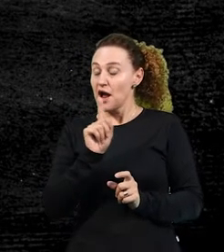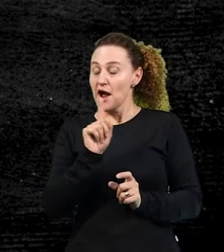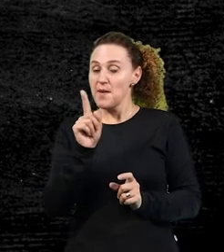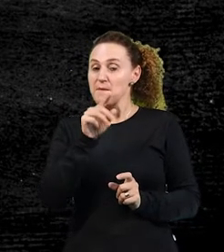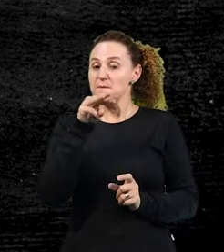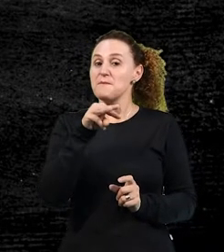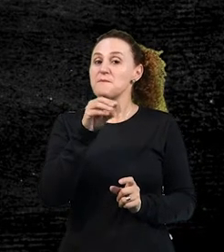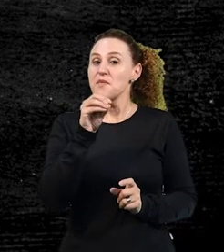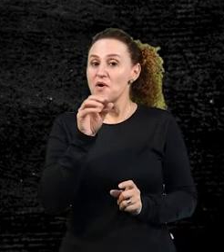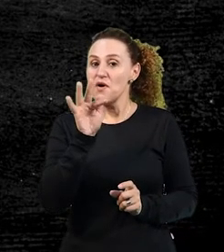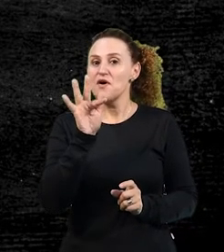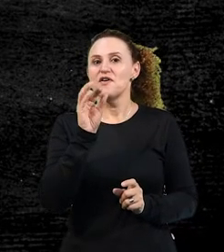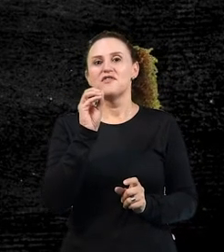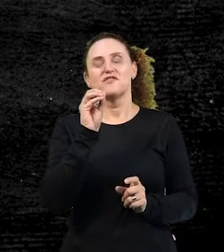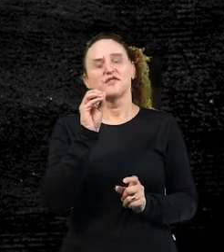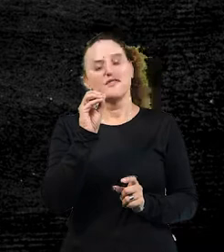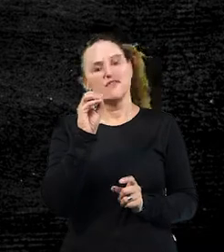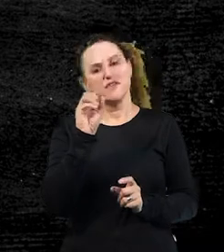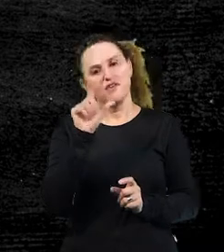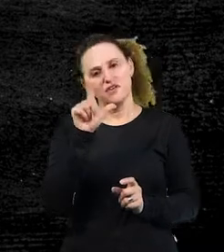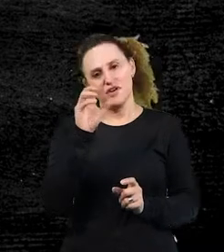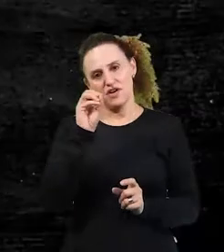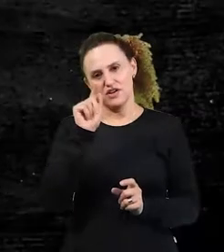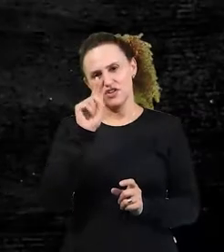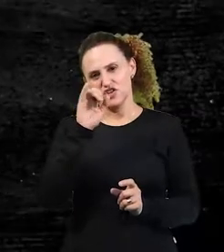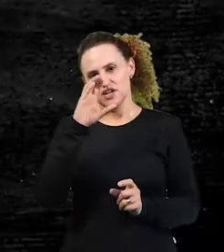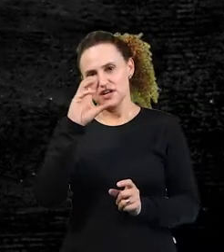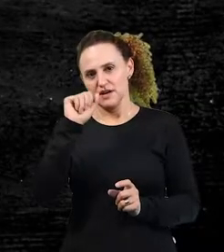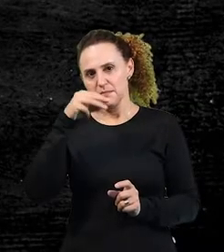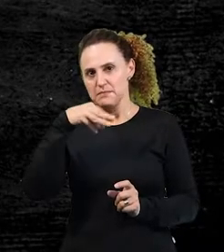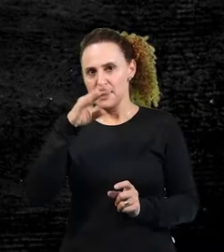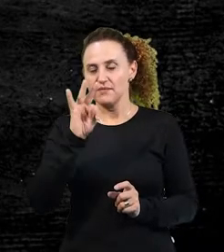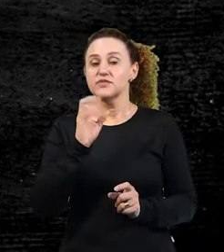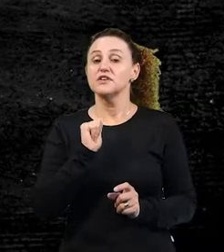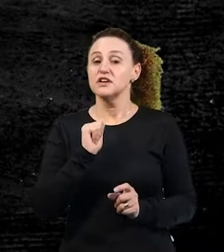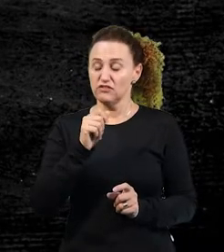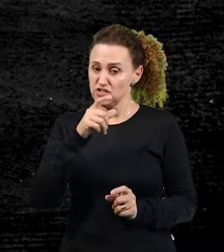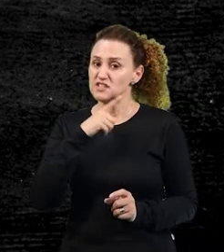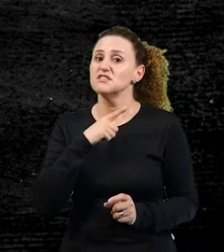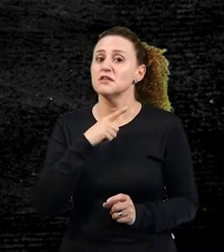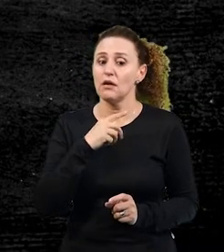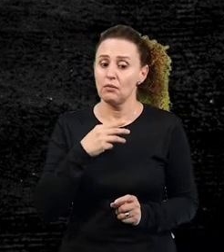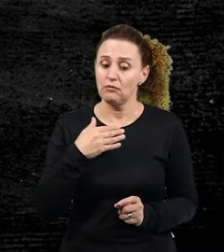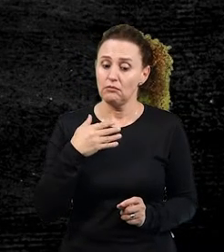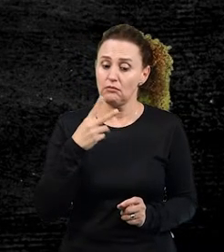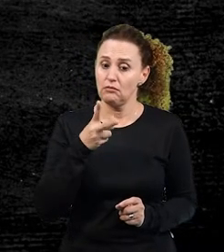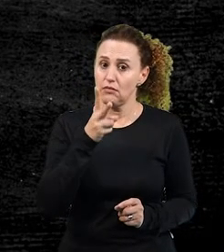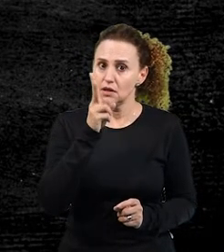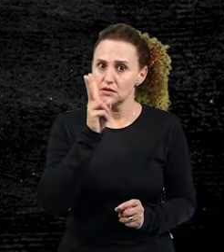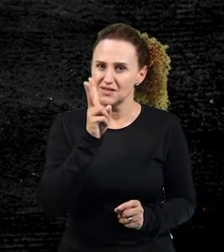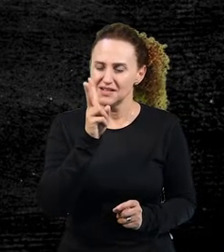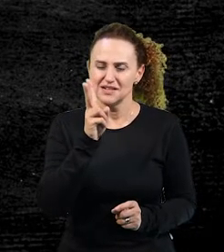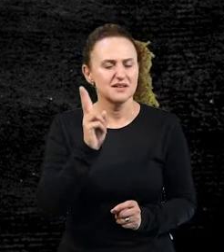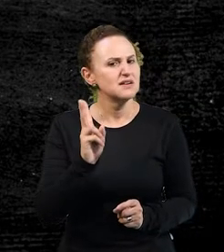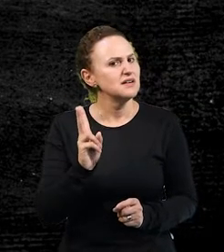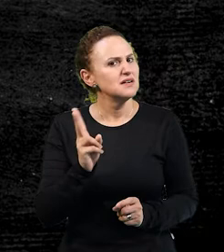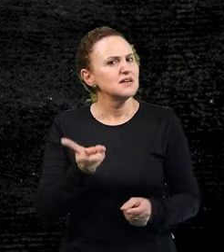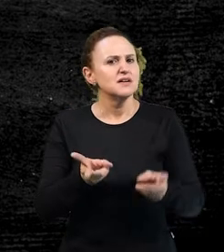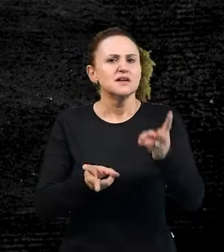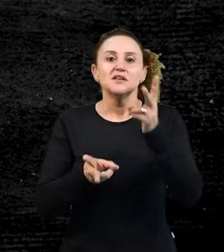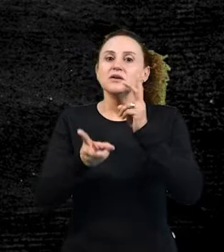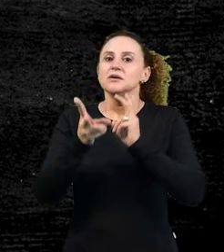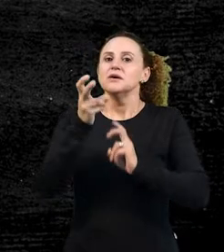Morfologicamente, você tem uma mesma sequência, mas você vai perceber que não é